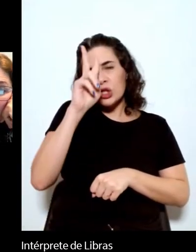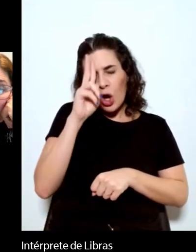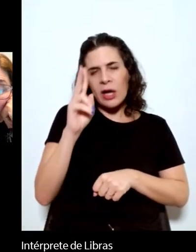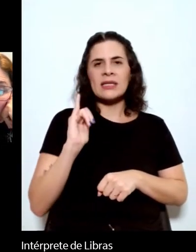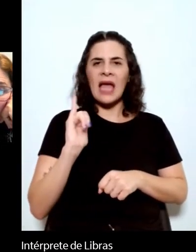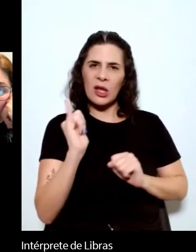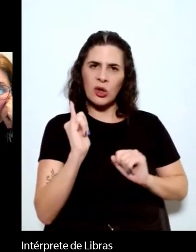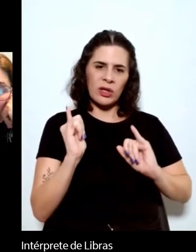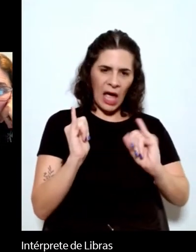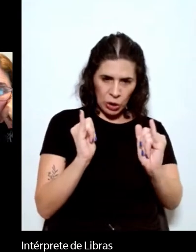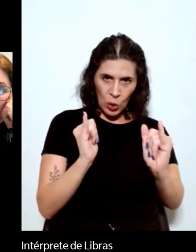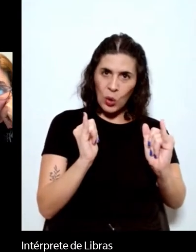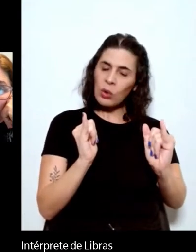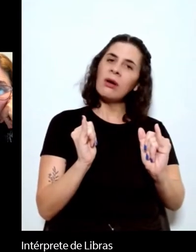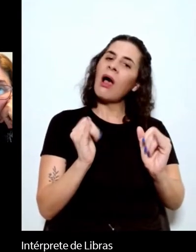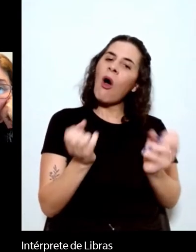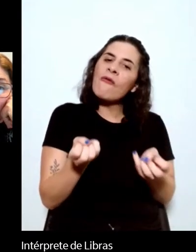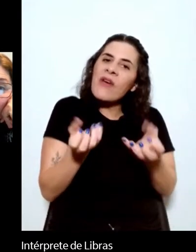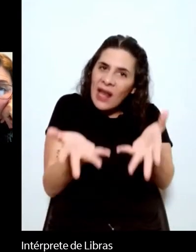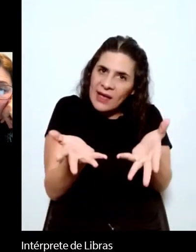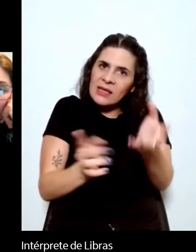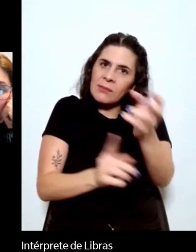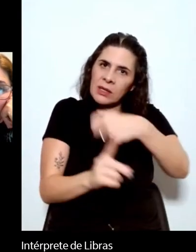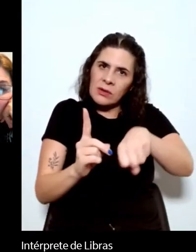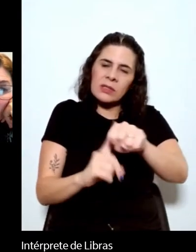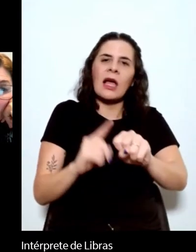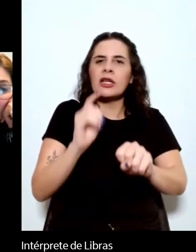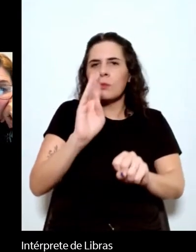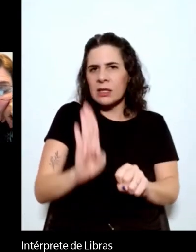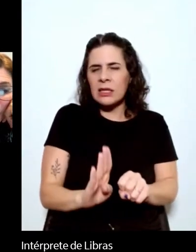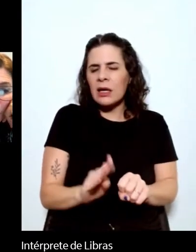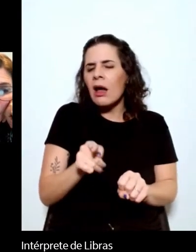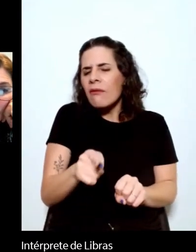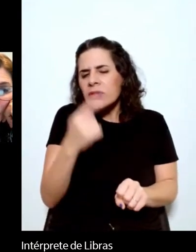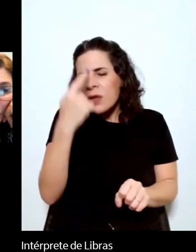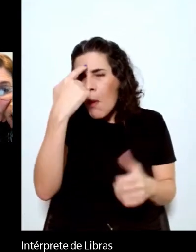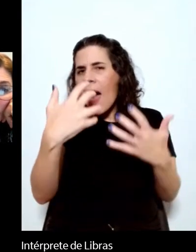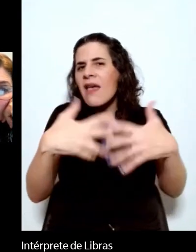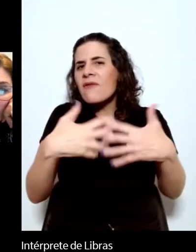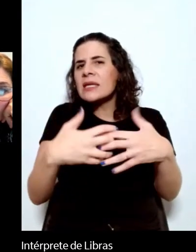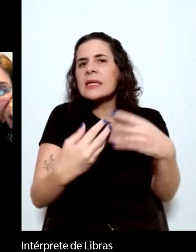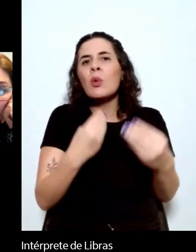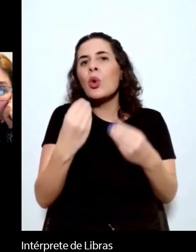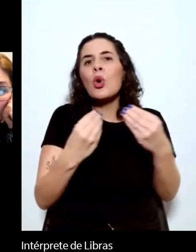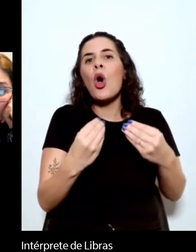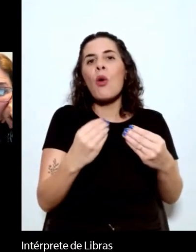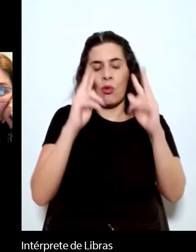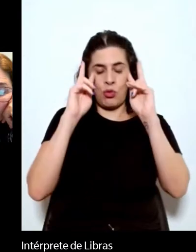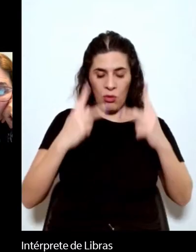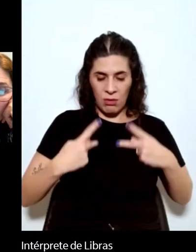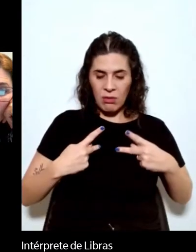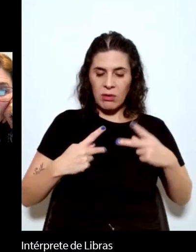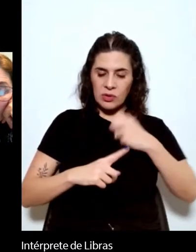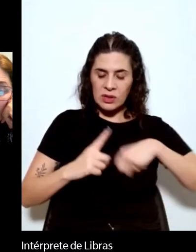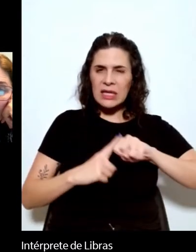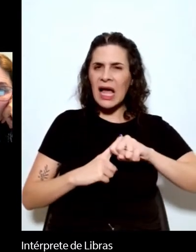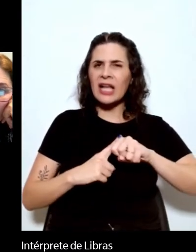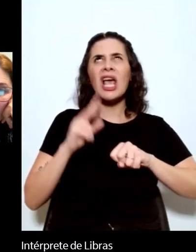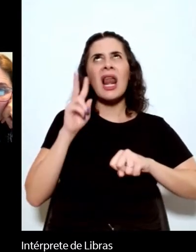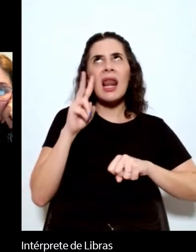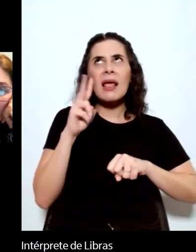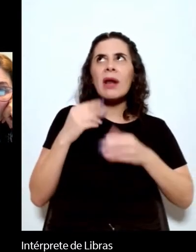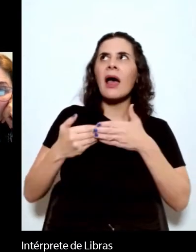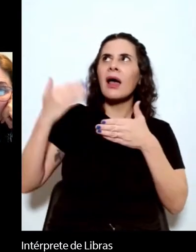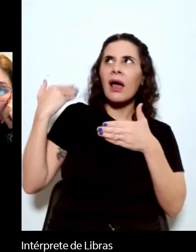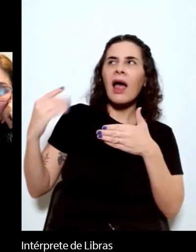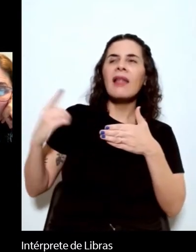fornecer à sociedade brasileira um meio de pensar sobre si mesma, de relembrar suas injustiças e